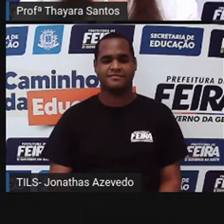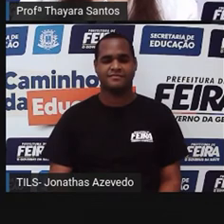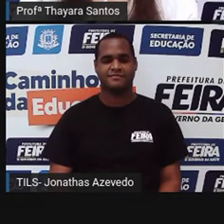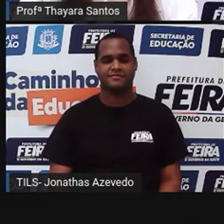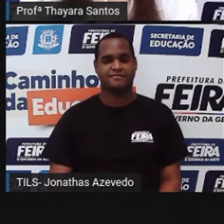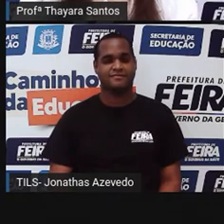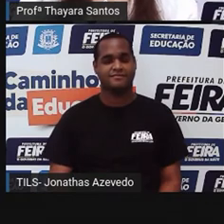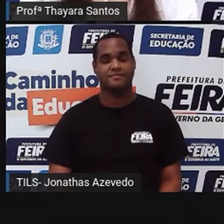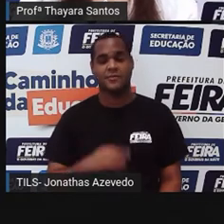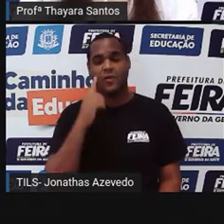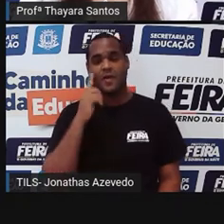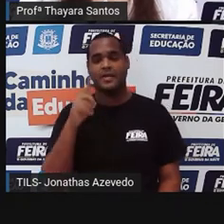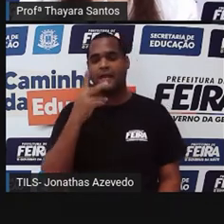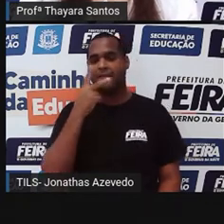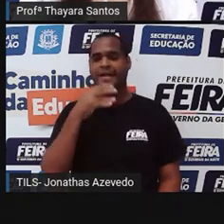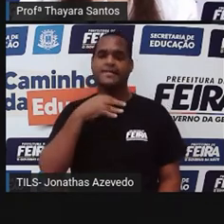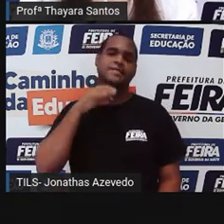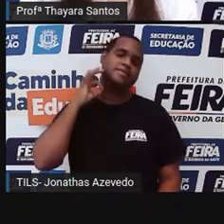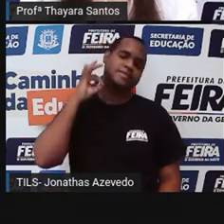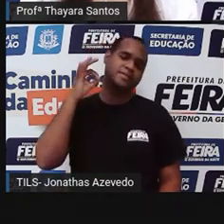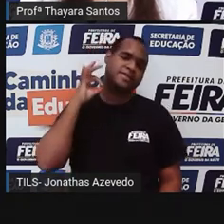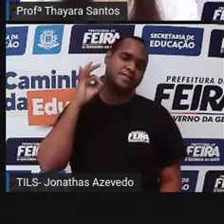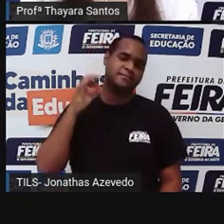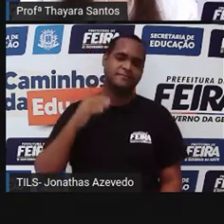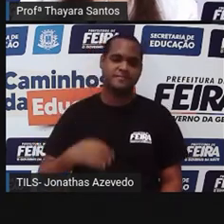Ó, meu bonequinho está começando a aparecer.